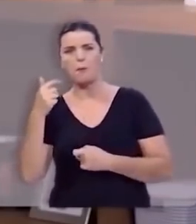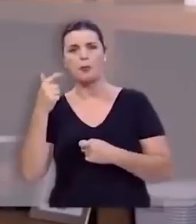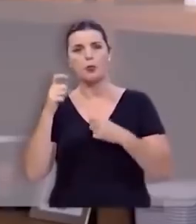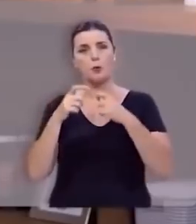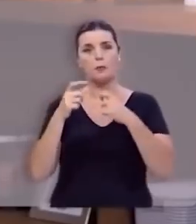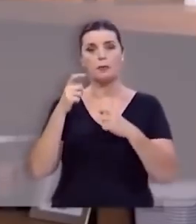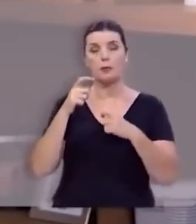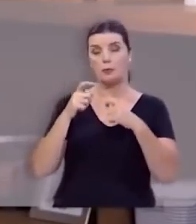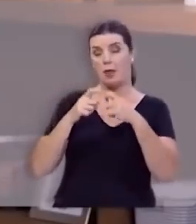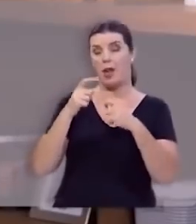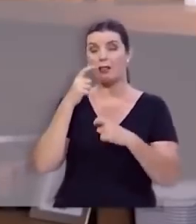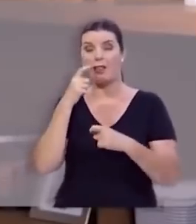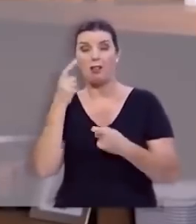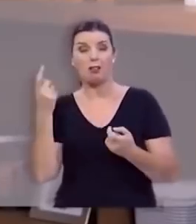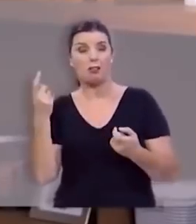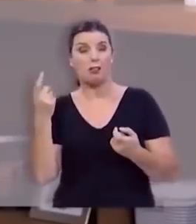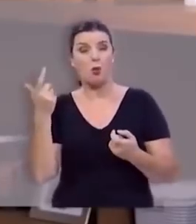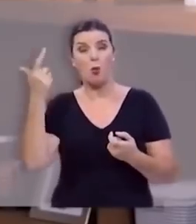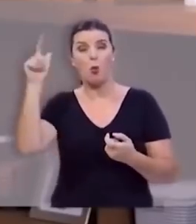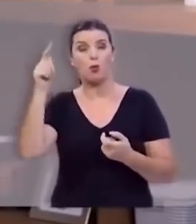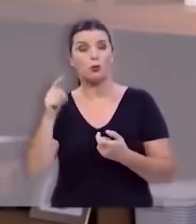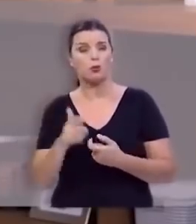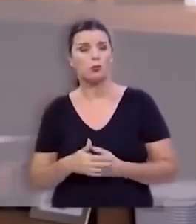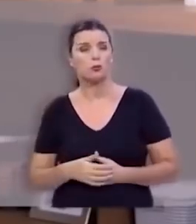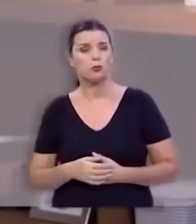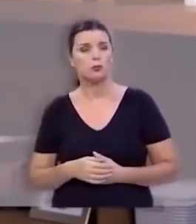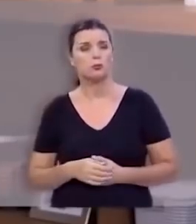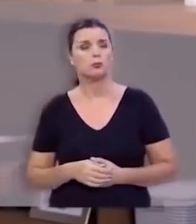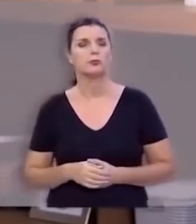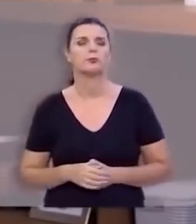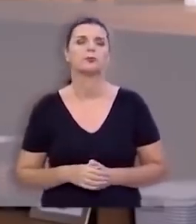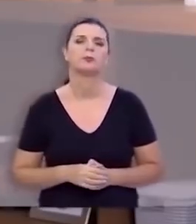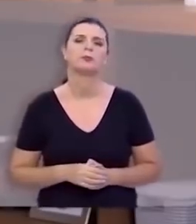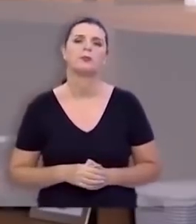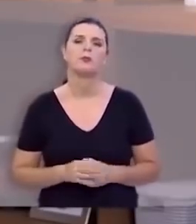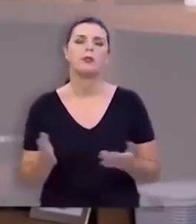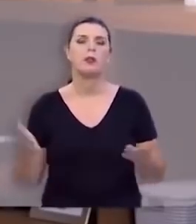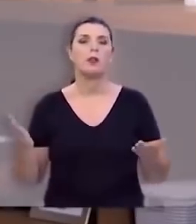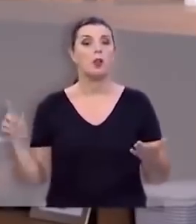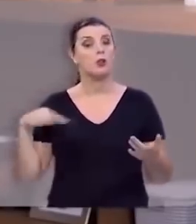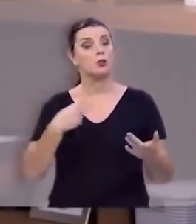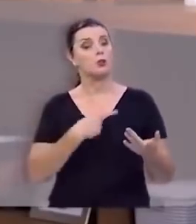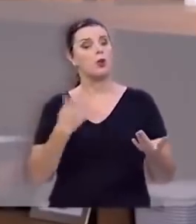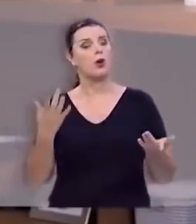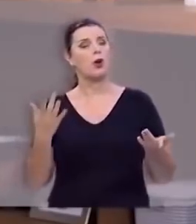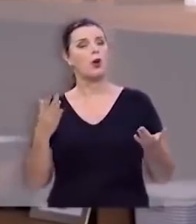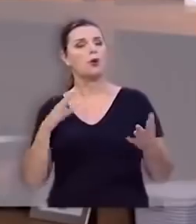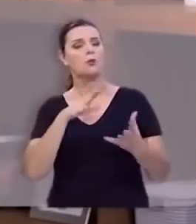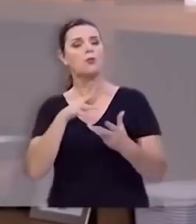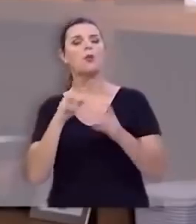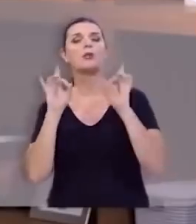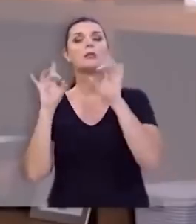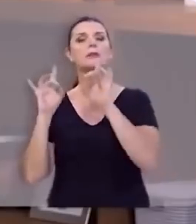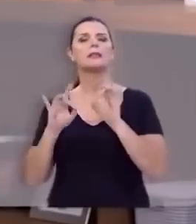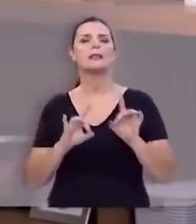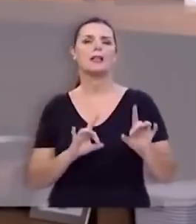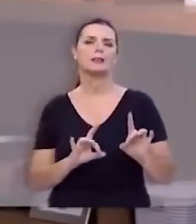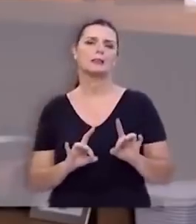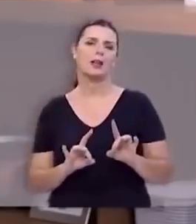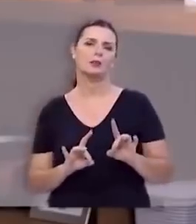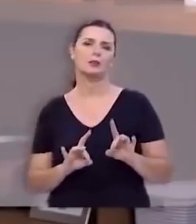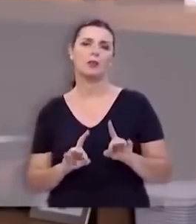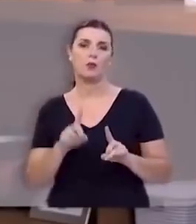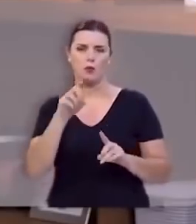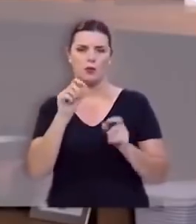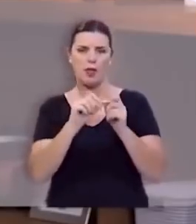dentista, se a dor de dente é de outro jeito é outro dentista. Nós estamos vivendo um mundo das especialidades. Então se